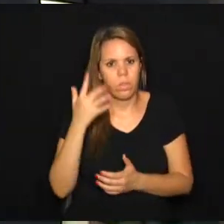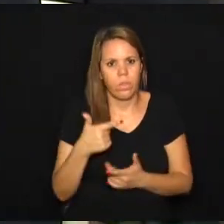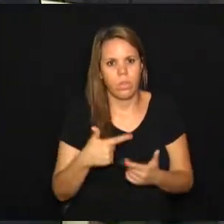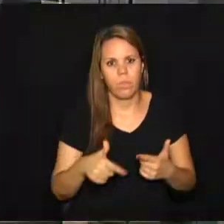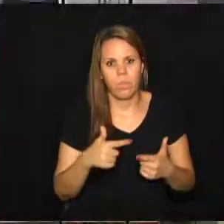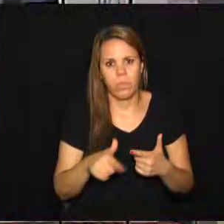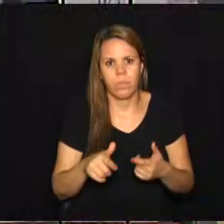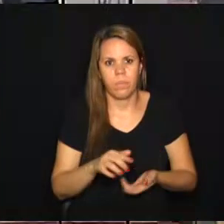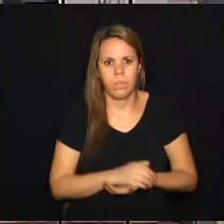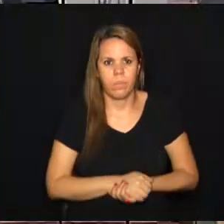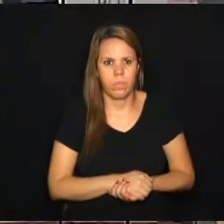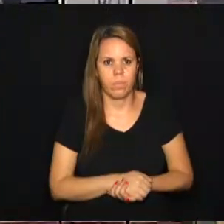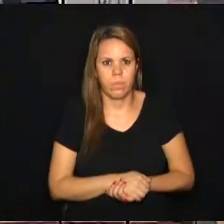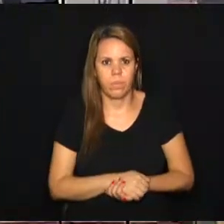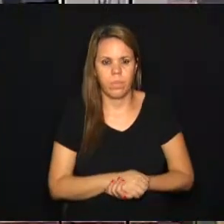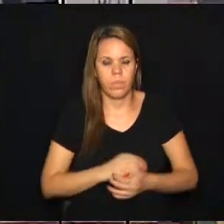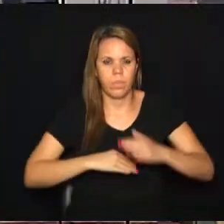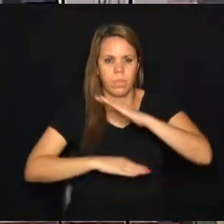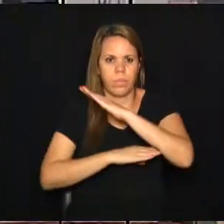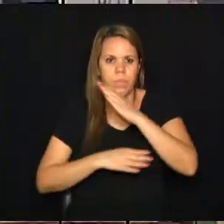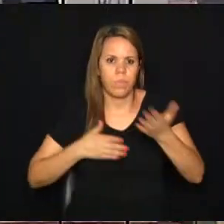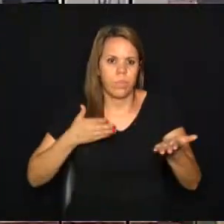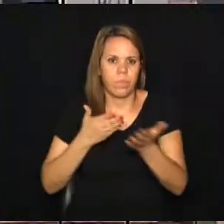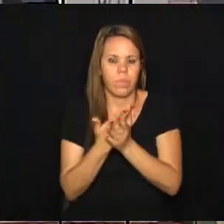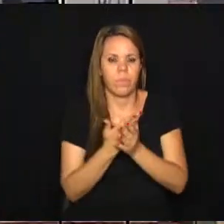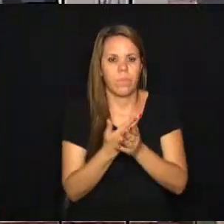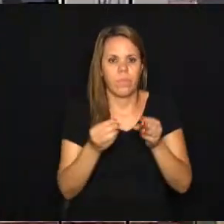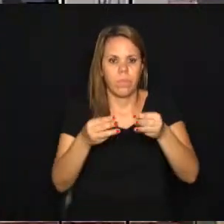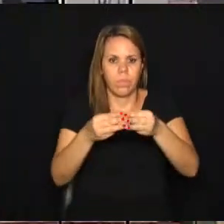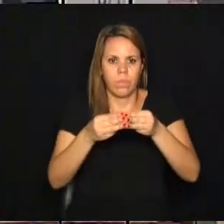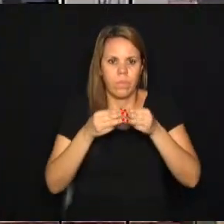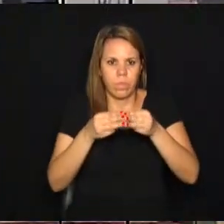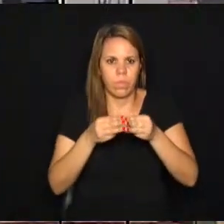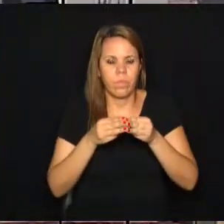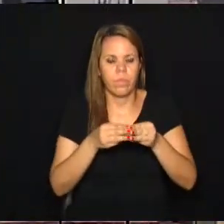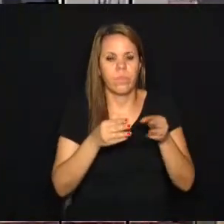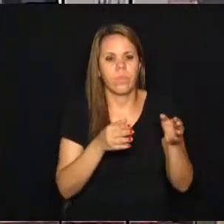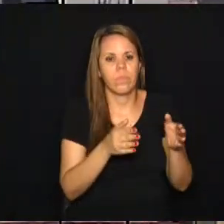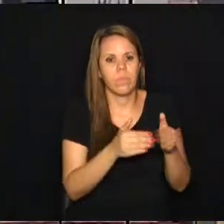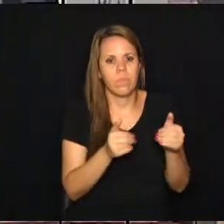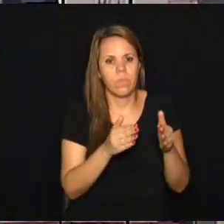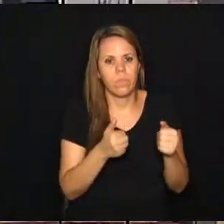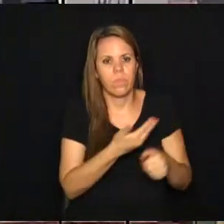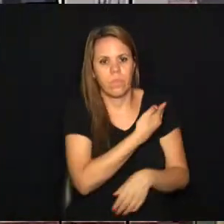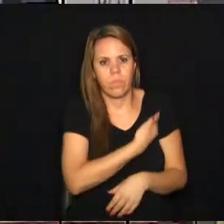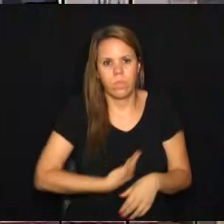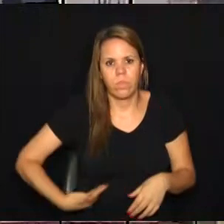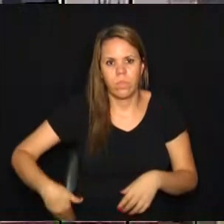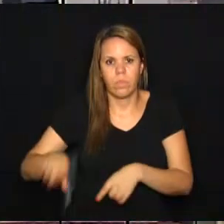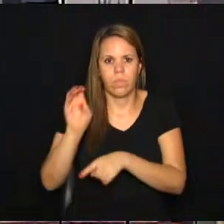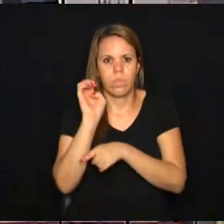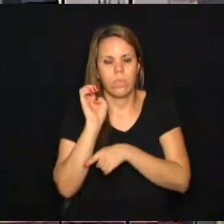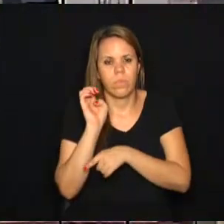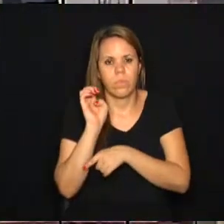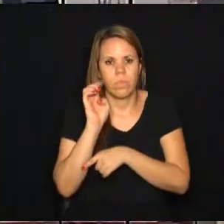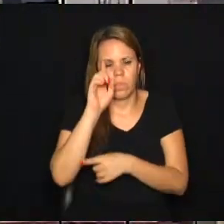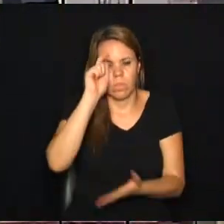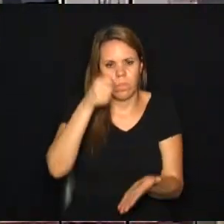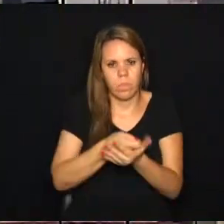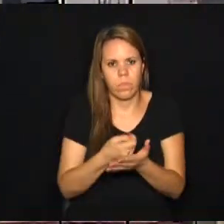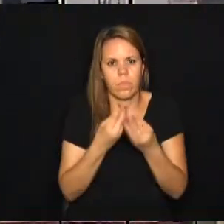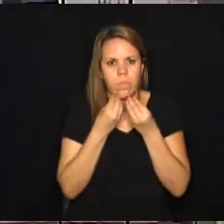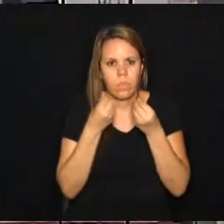problema. Câmara aprova a moção de apelo ao governo do Estado para garantir educação de qualidade